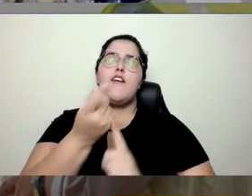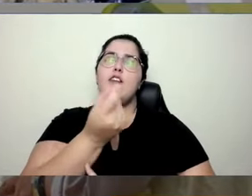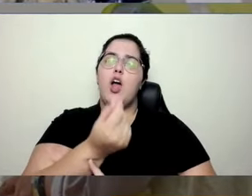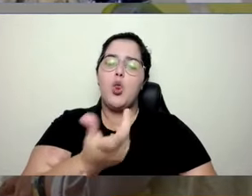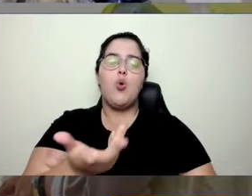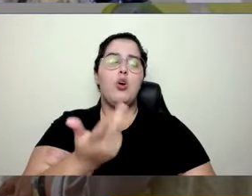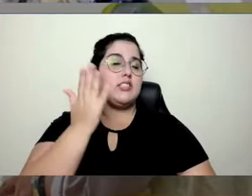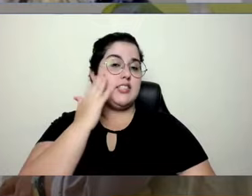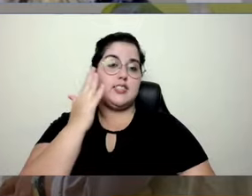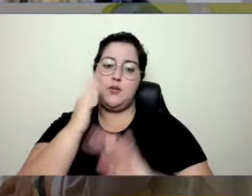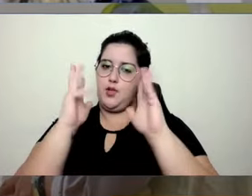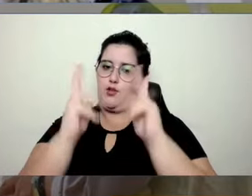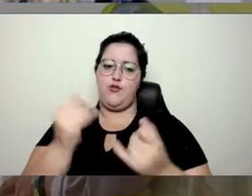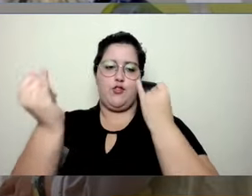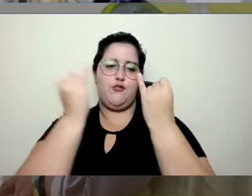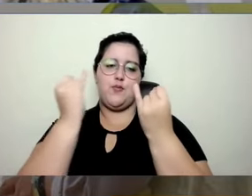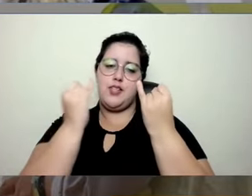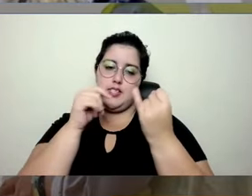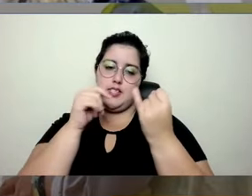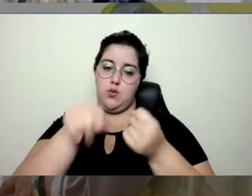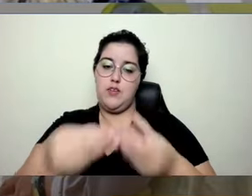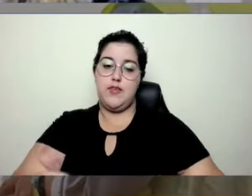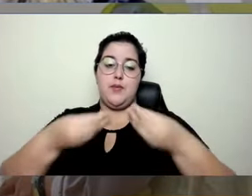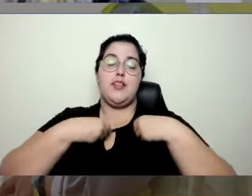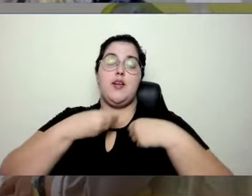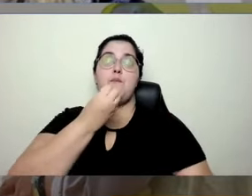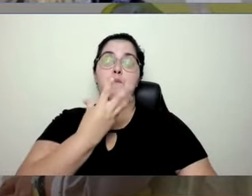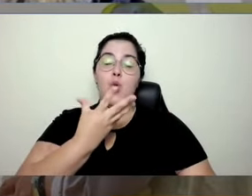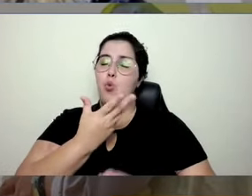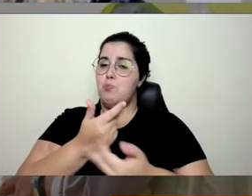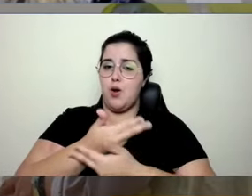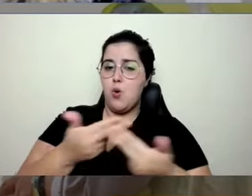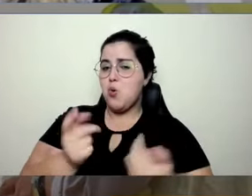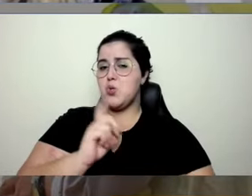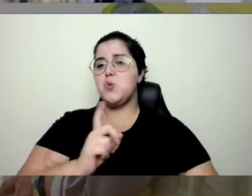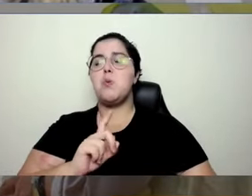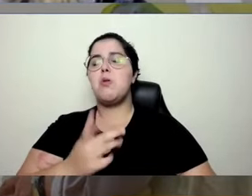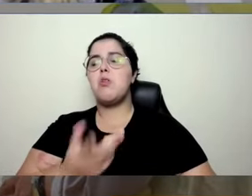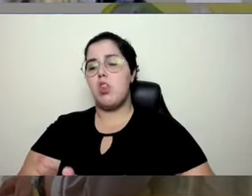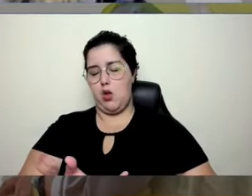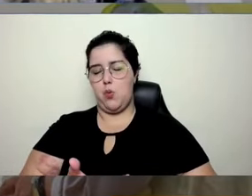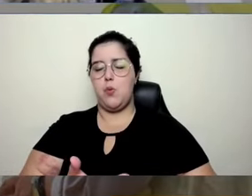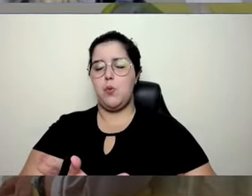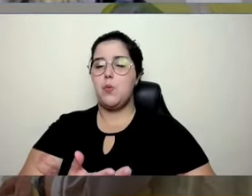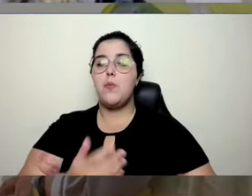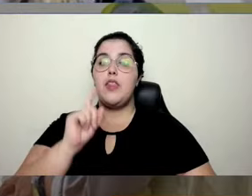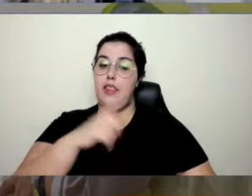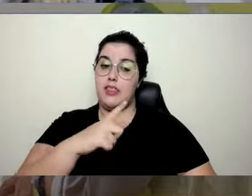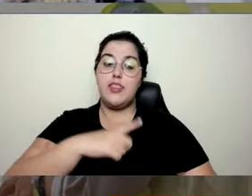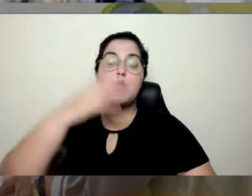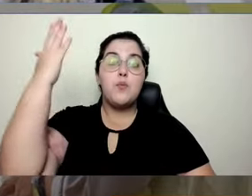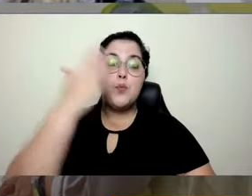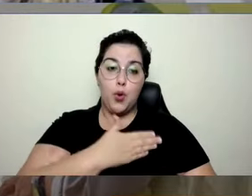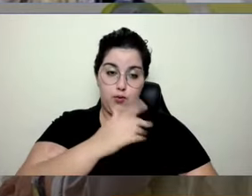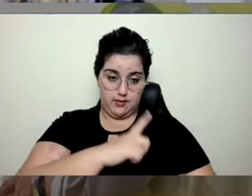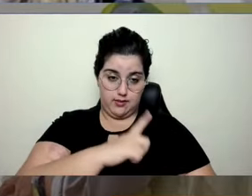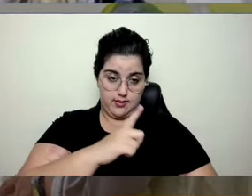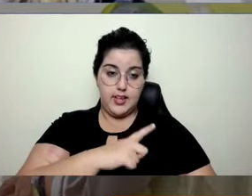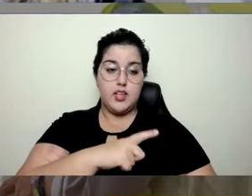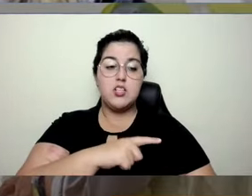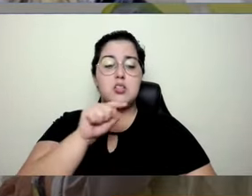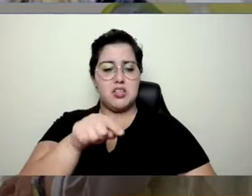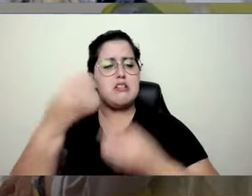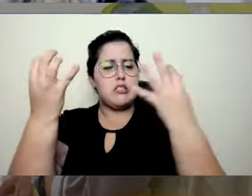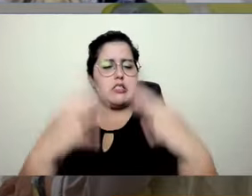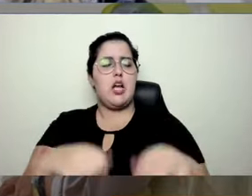se isso vai trazer um benefício futuro para a empresa, então, tudo que sendo comprovado, provado, que vai dar